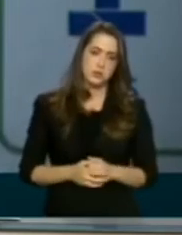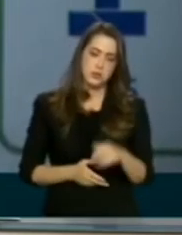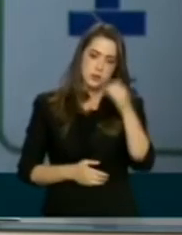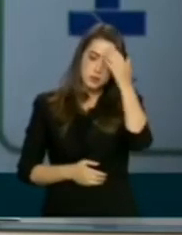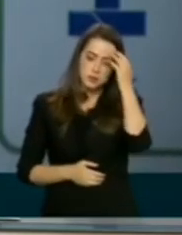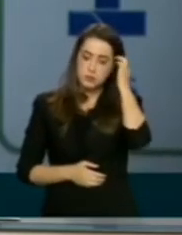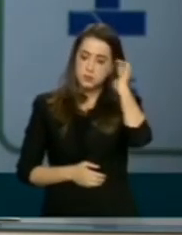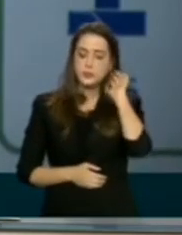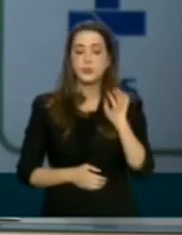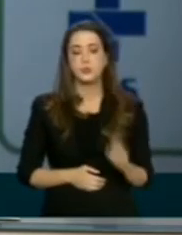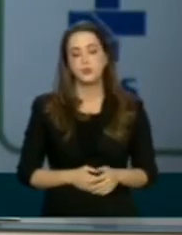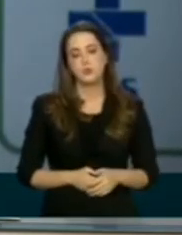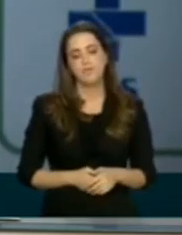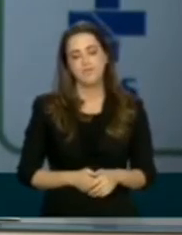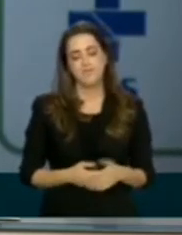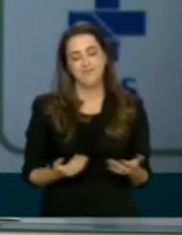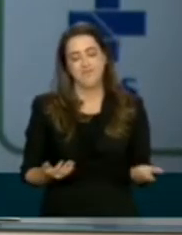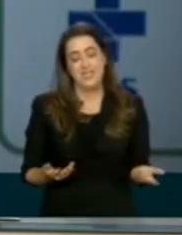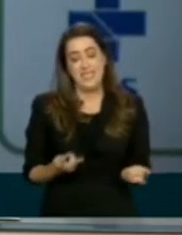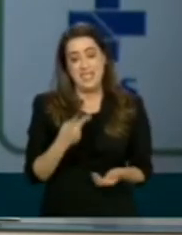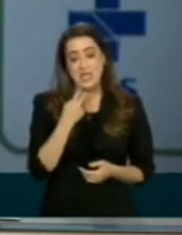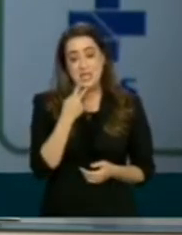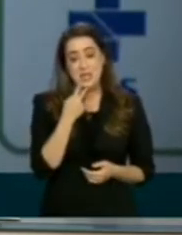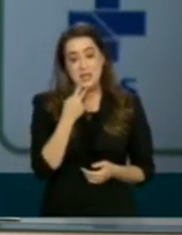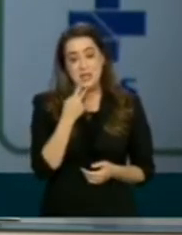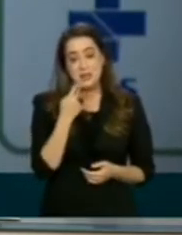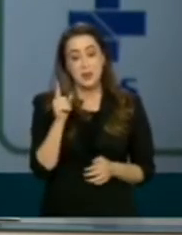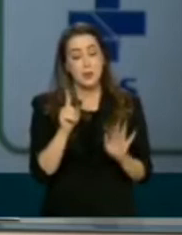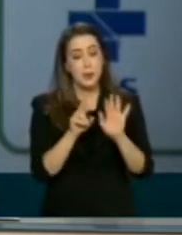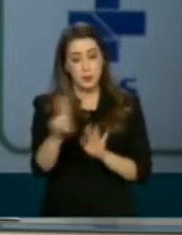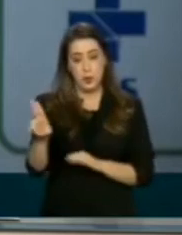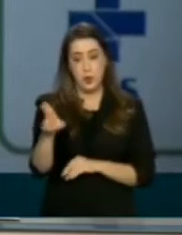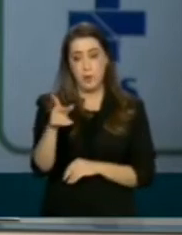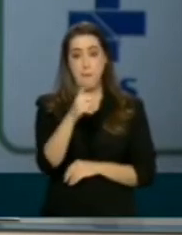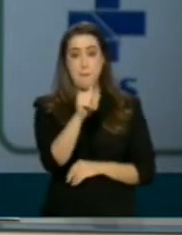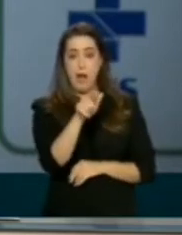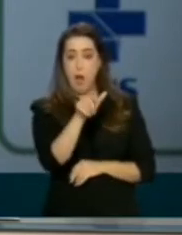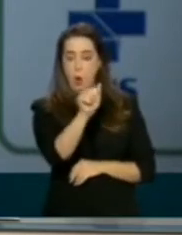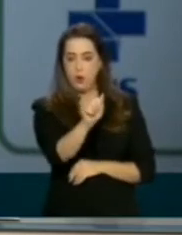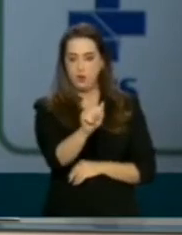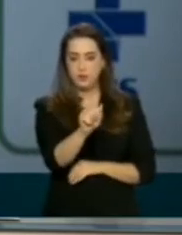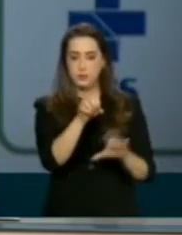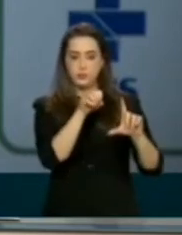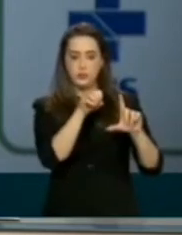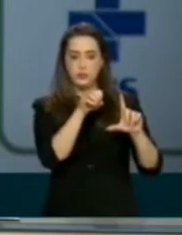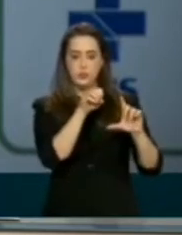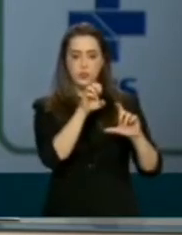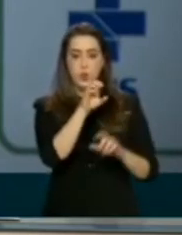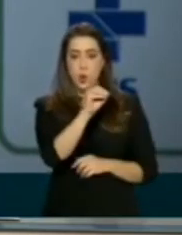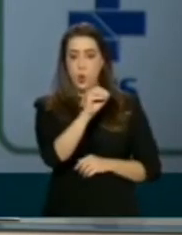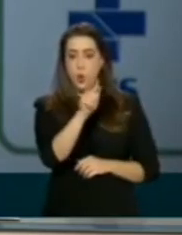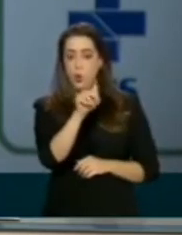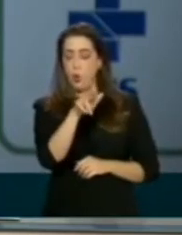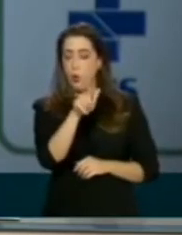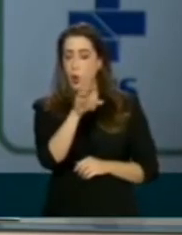Eu volto a dizer, vou responder, quem que foi que falou? A Paula. A Paula Ferreira. Da Globo? O Globo. O Globo.